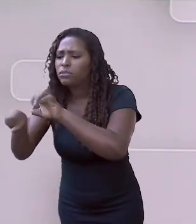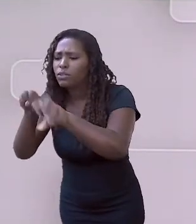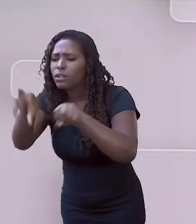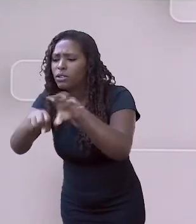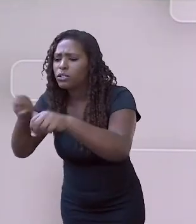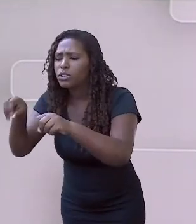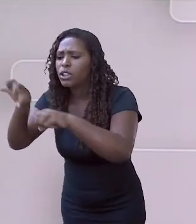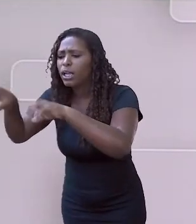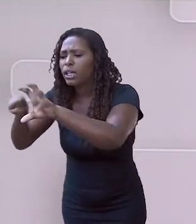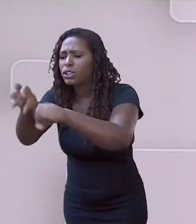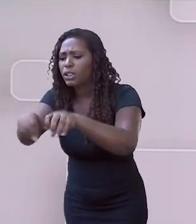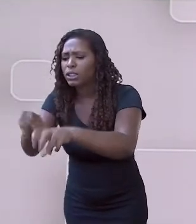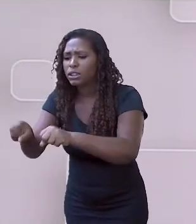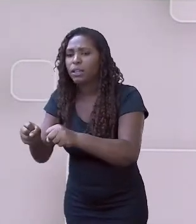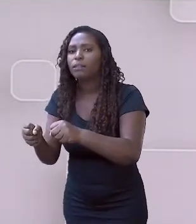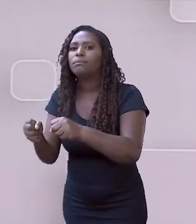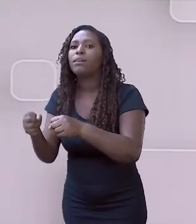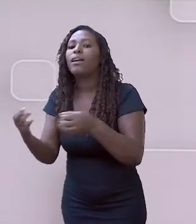Tranquilo?